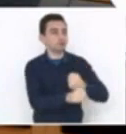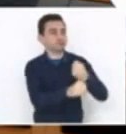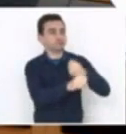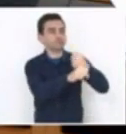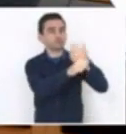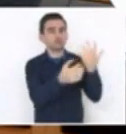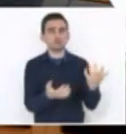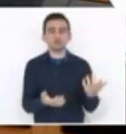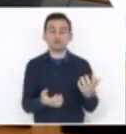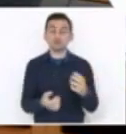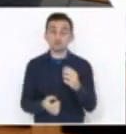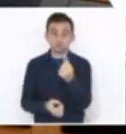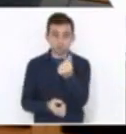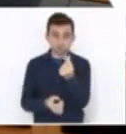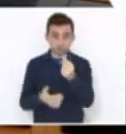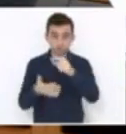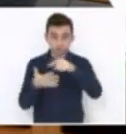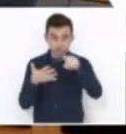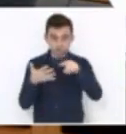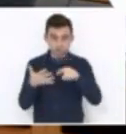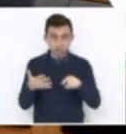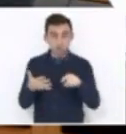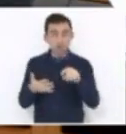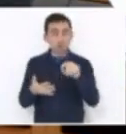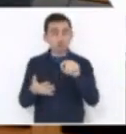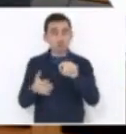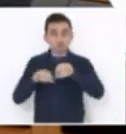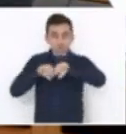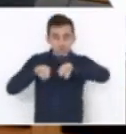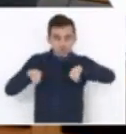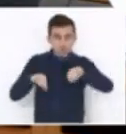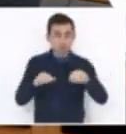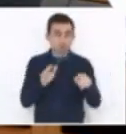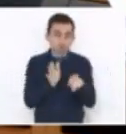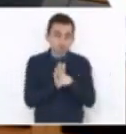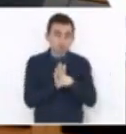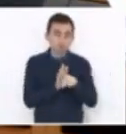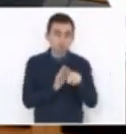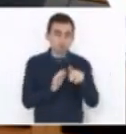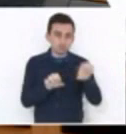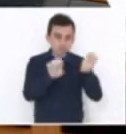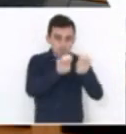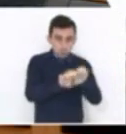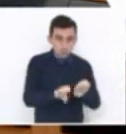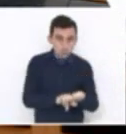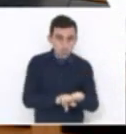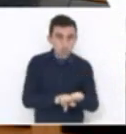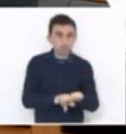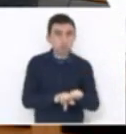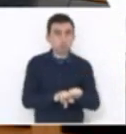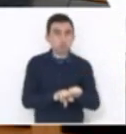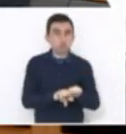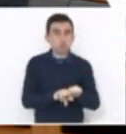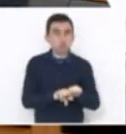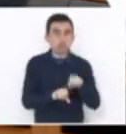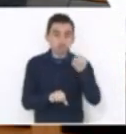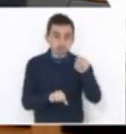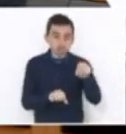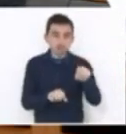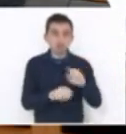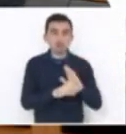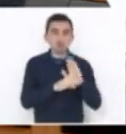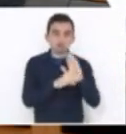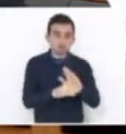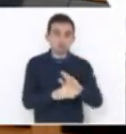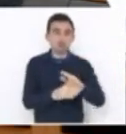separado, que vão, a grande parte dele, para a infraestrutura, eles são para complementar as obras do Pacto por